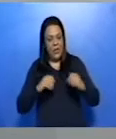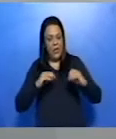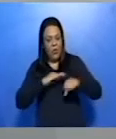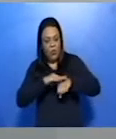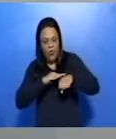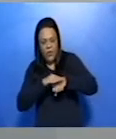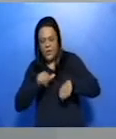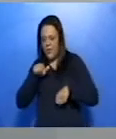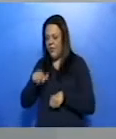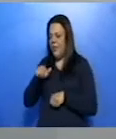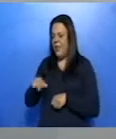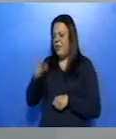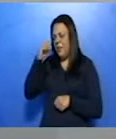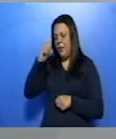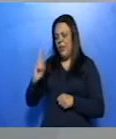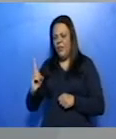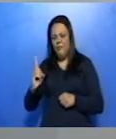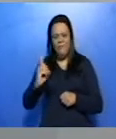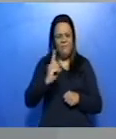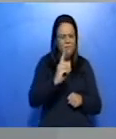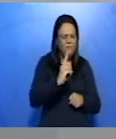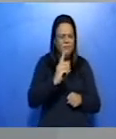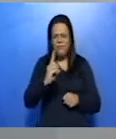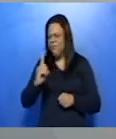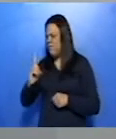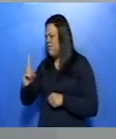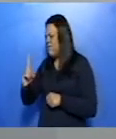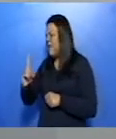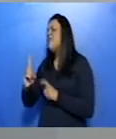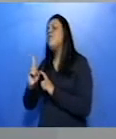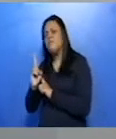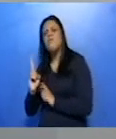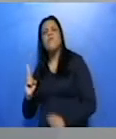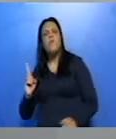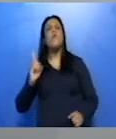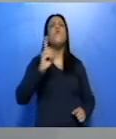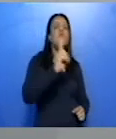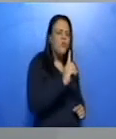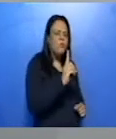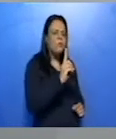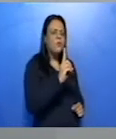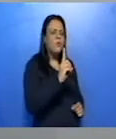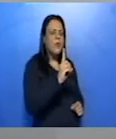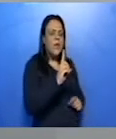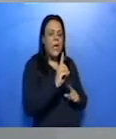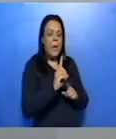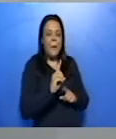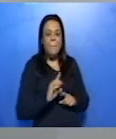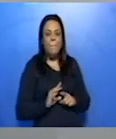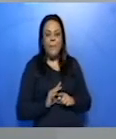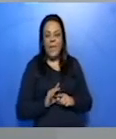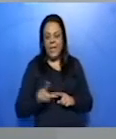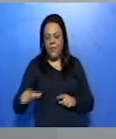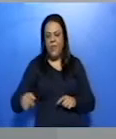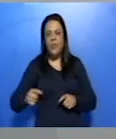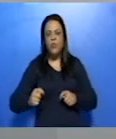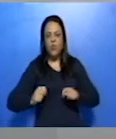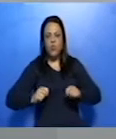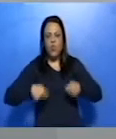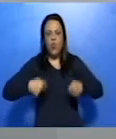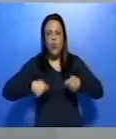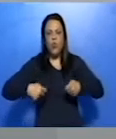não vou? Depois ele fala, eu vou. Ele vai, pega o tibure, que é a carroça,